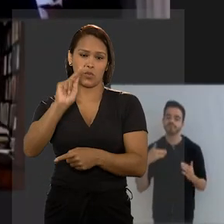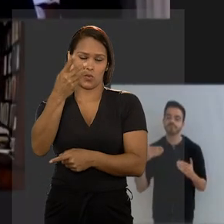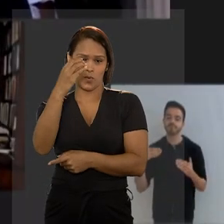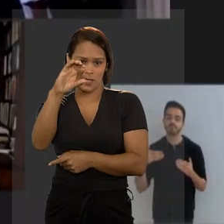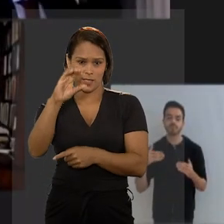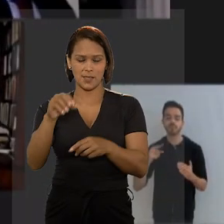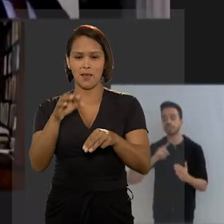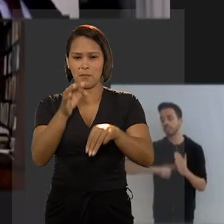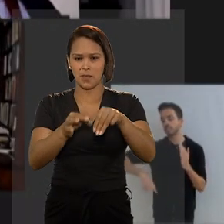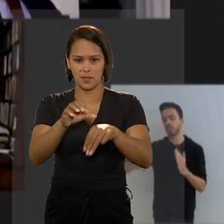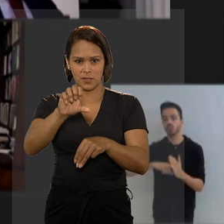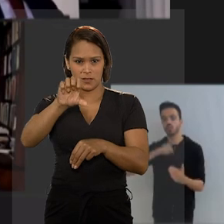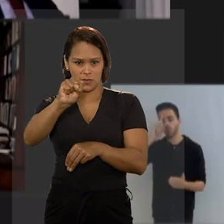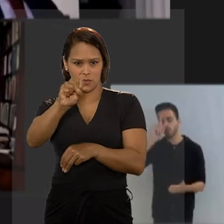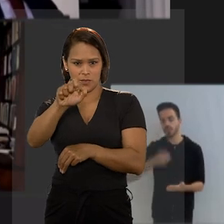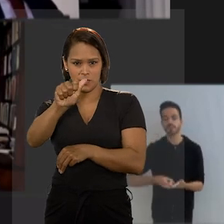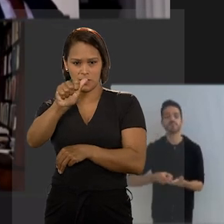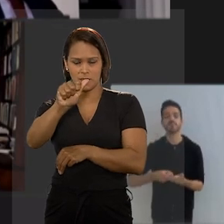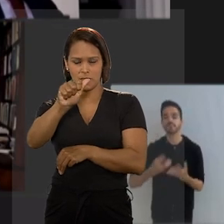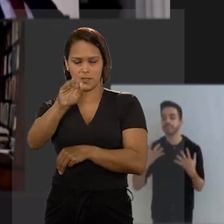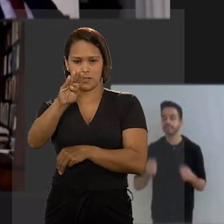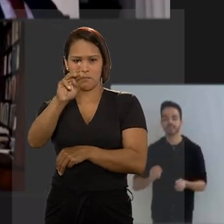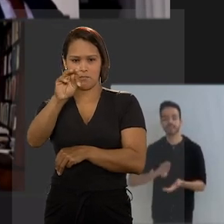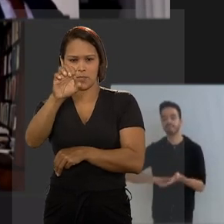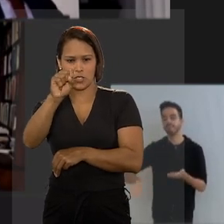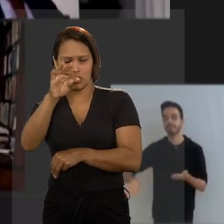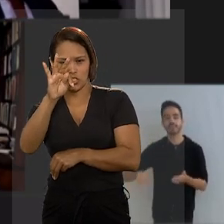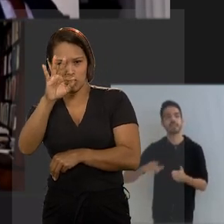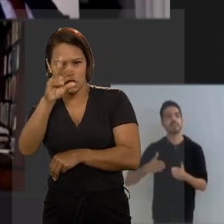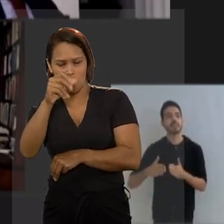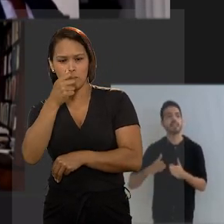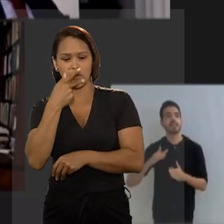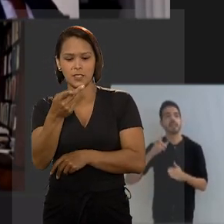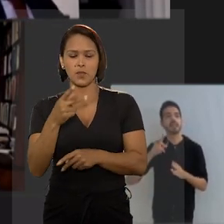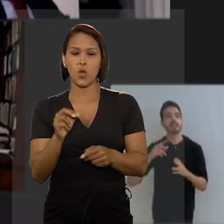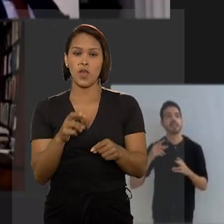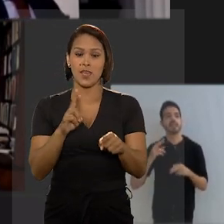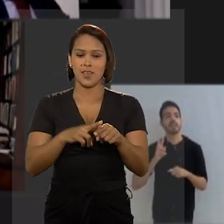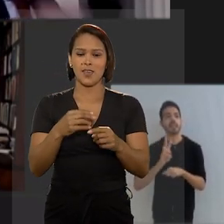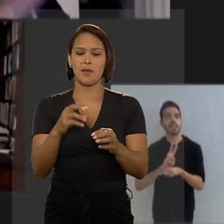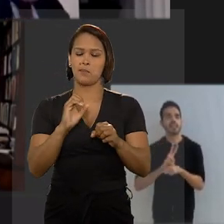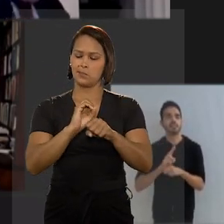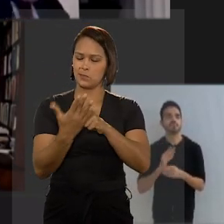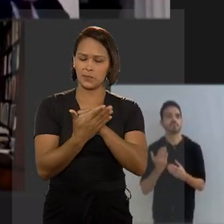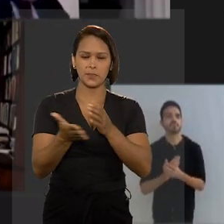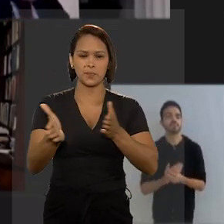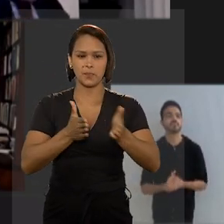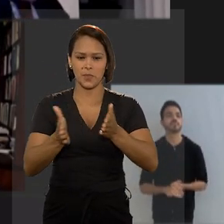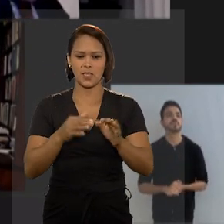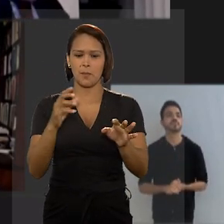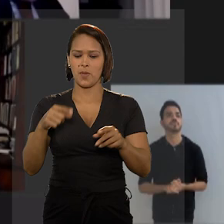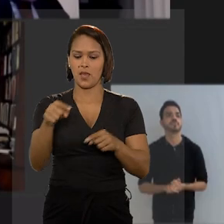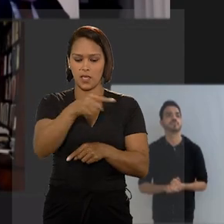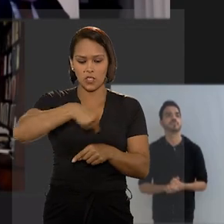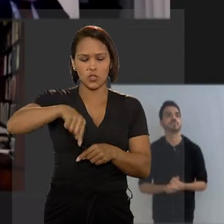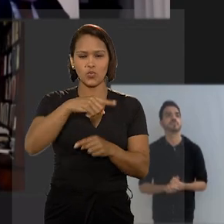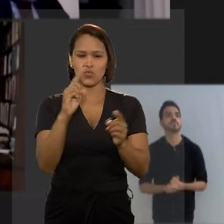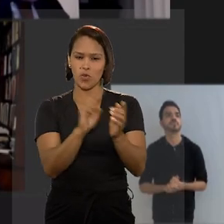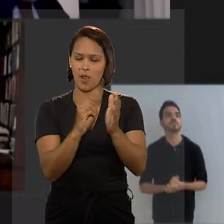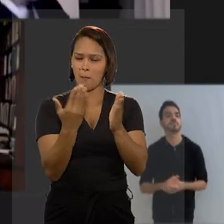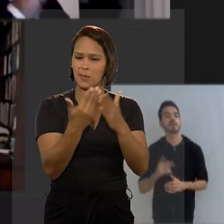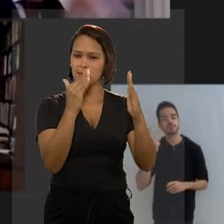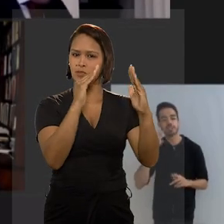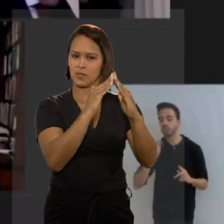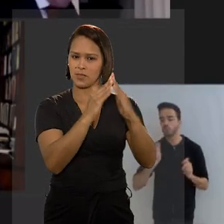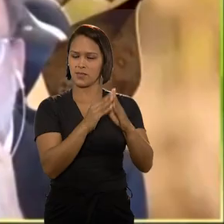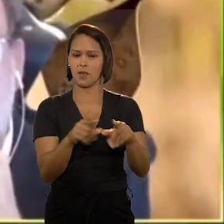relator do Hades Corpus, ministro Sebastião Rei Júnior, destacou que o contexto de pandemia e a exigência de isolamento social justificam